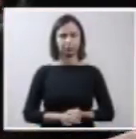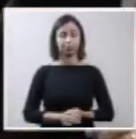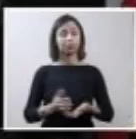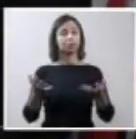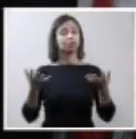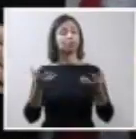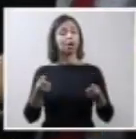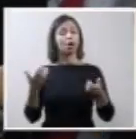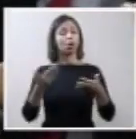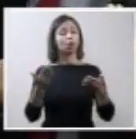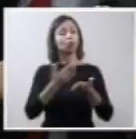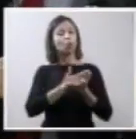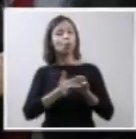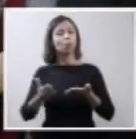dos trabalhos